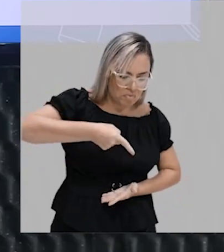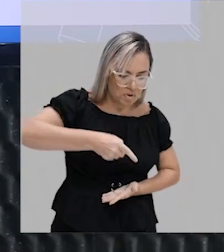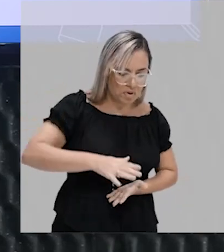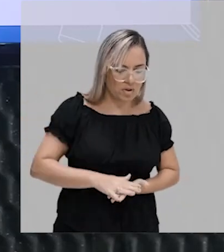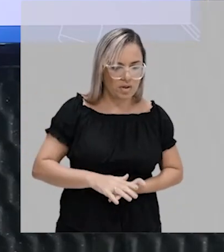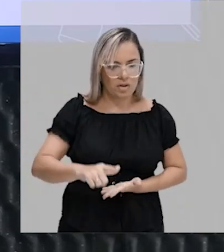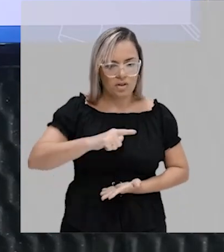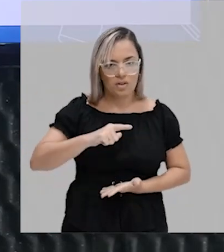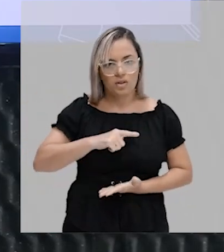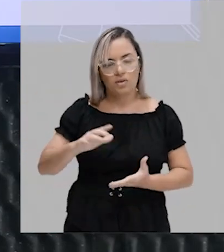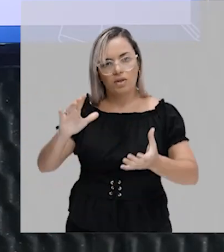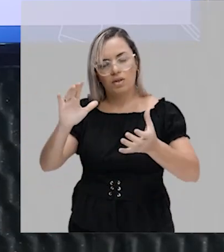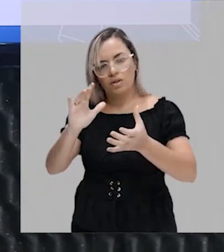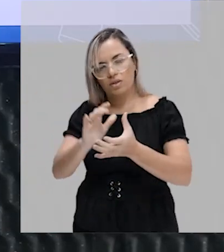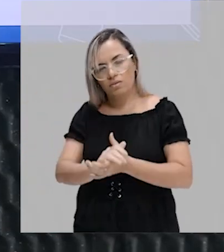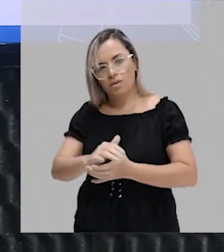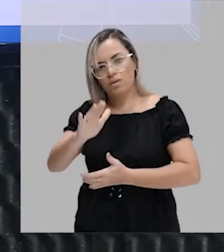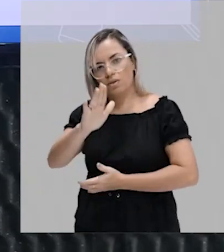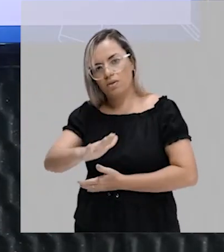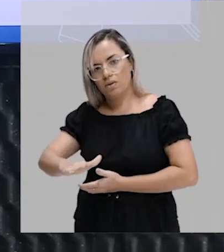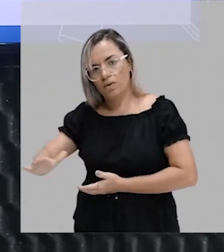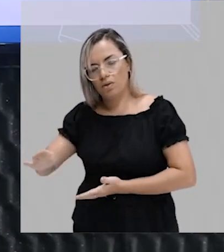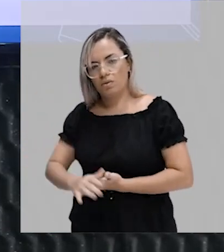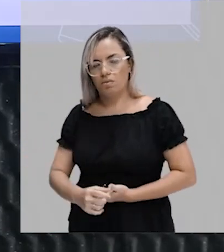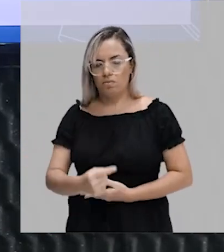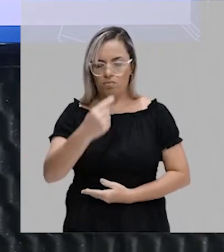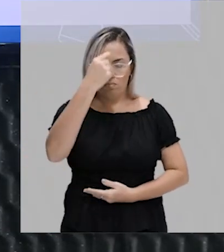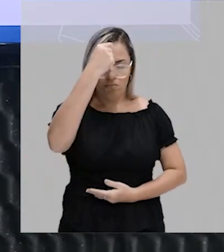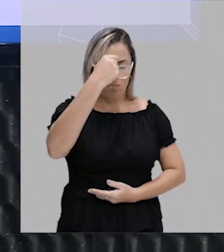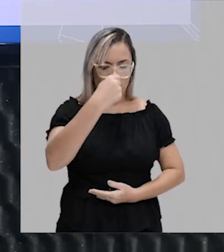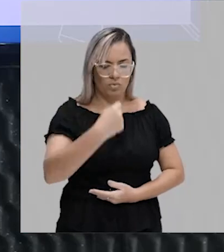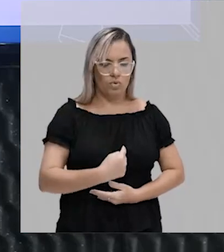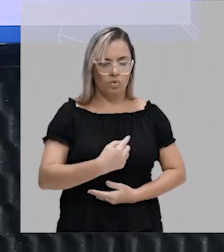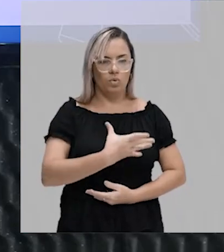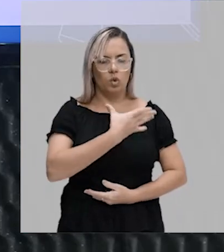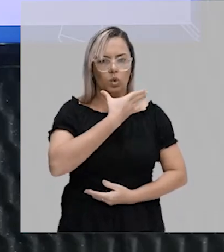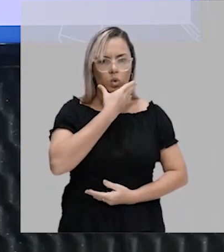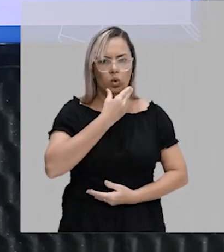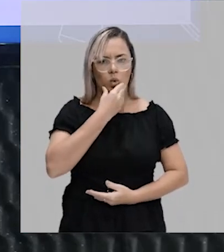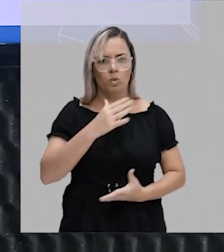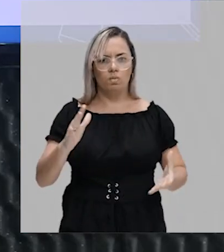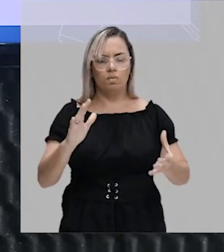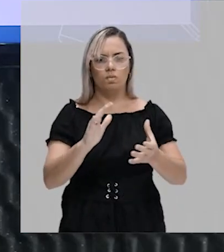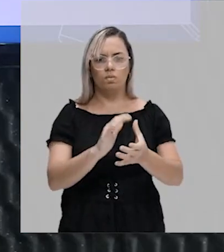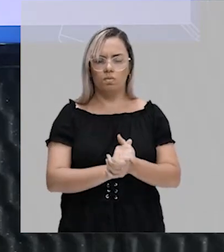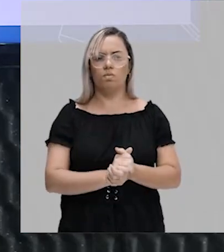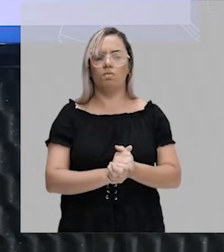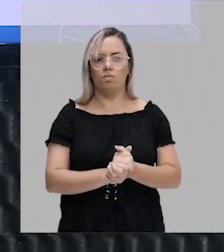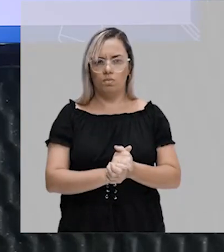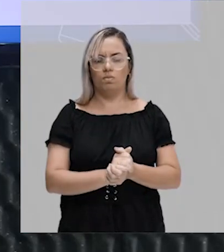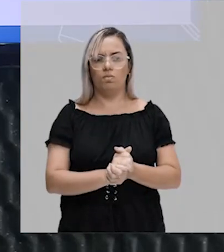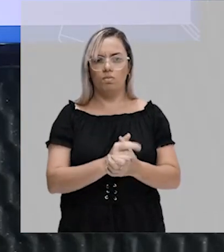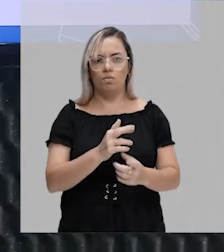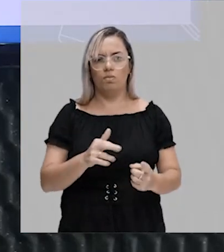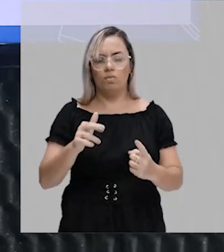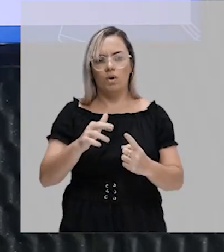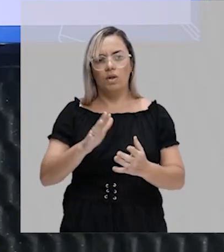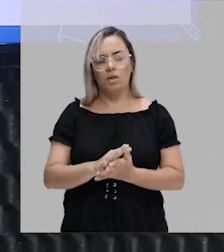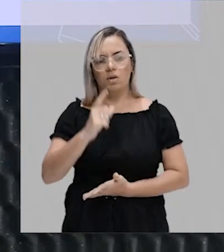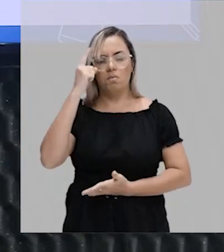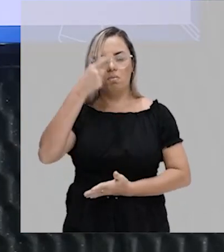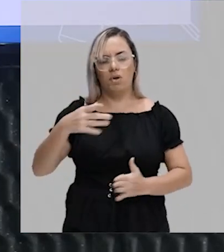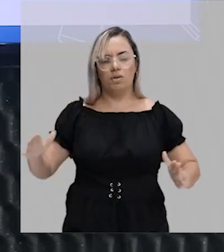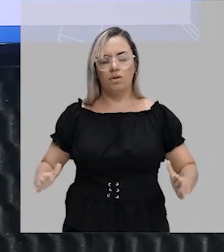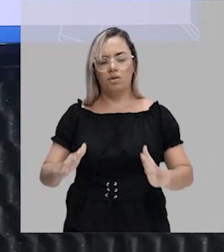filhos. Então existe toda a visão da figura do pai, do homem, do esposo, como figura de referência na casa grande.